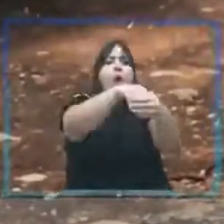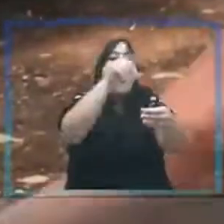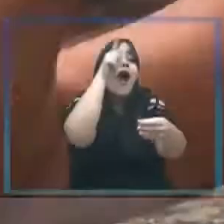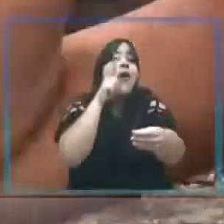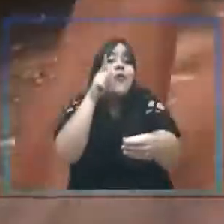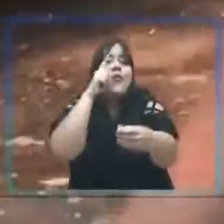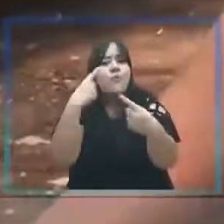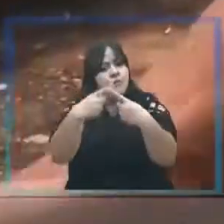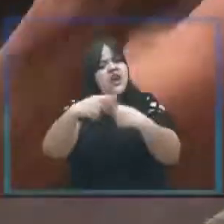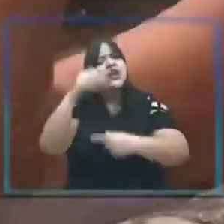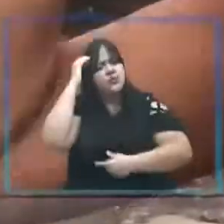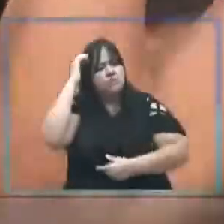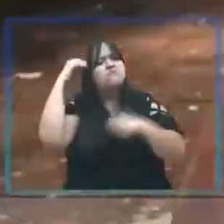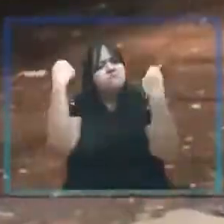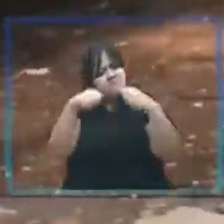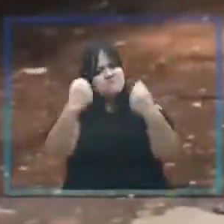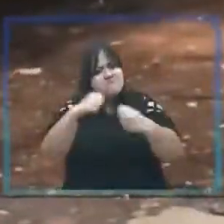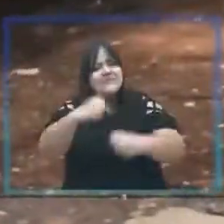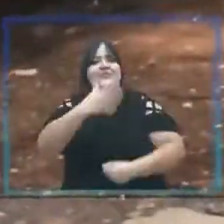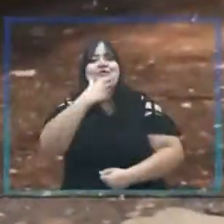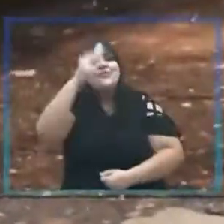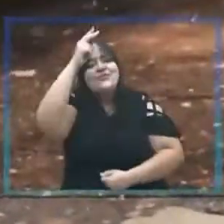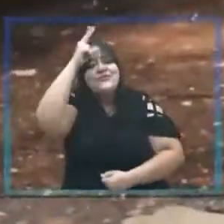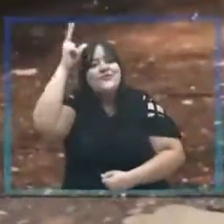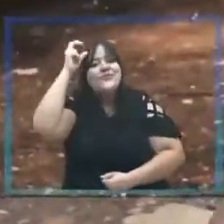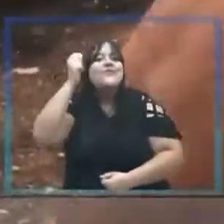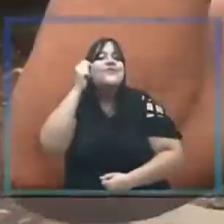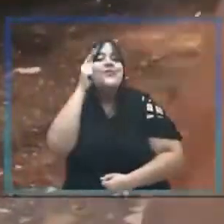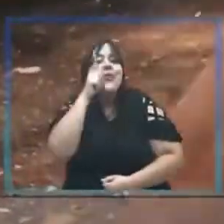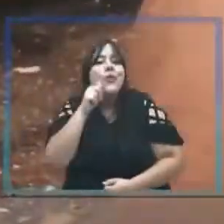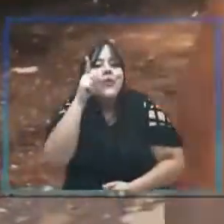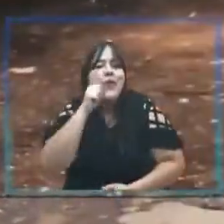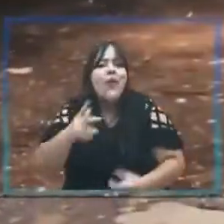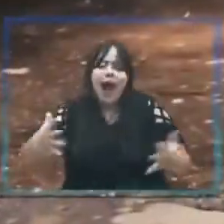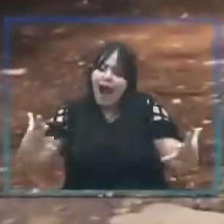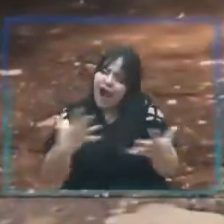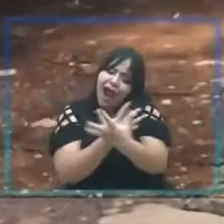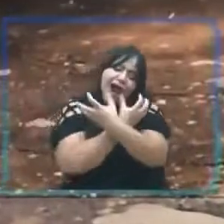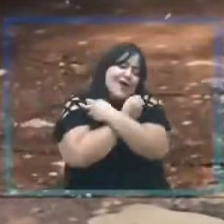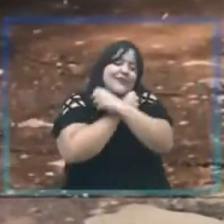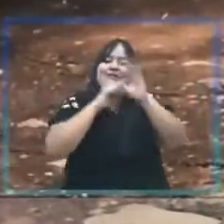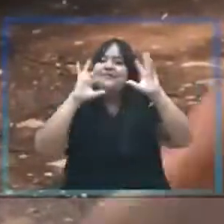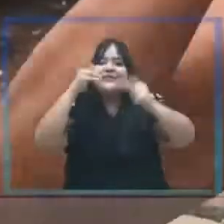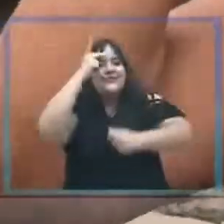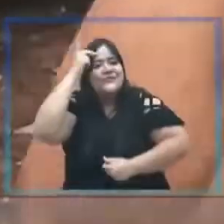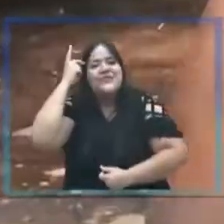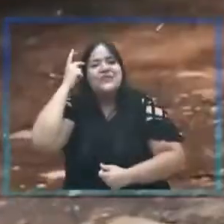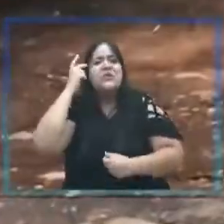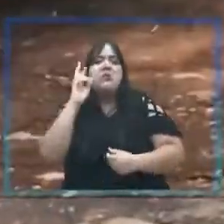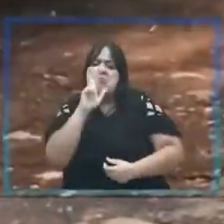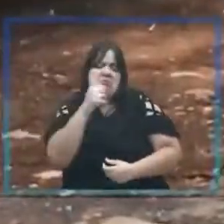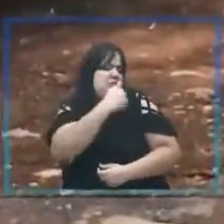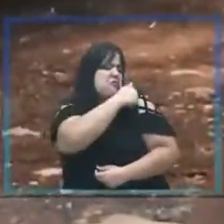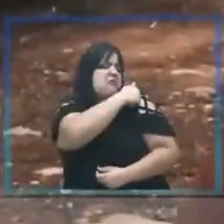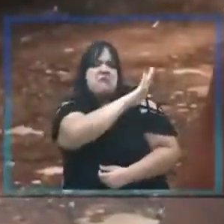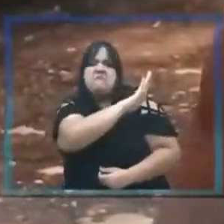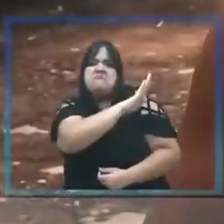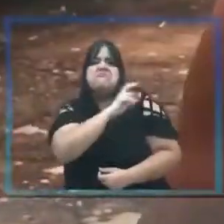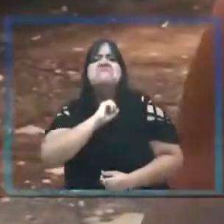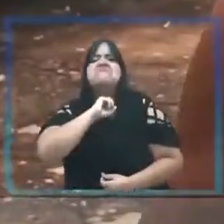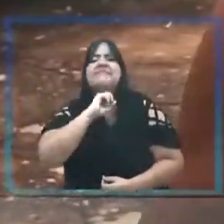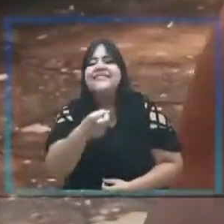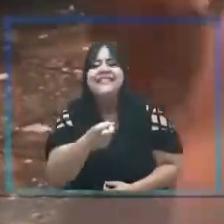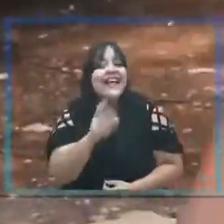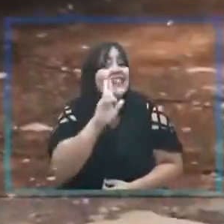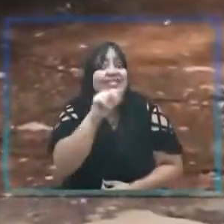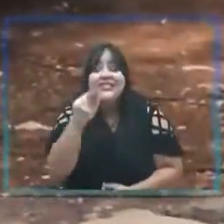em Gugu, porque Itumbiara precisa do Gugu. Porque o Gugu abraça todo mundo. Ele não deixa ninguém descanteio,